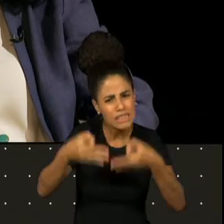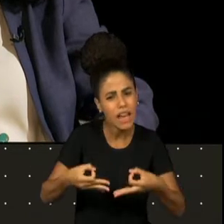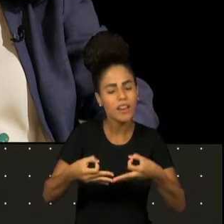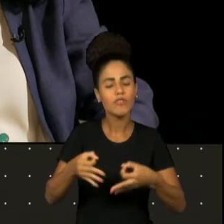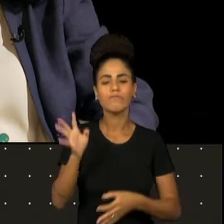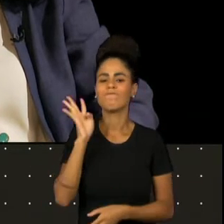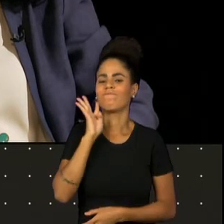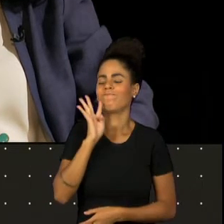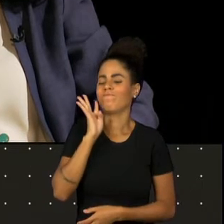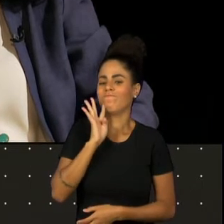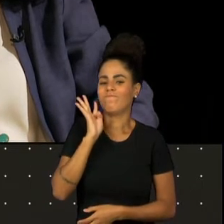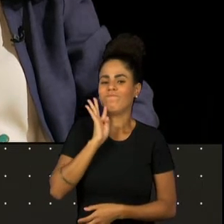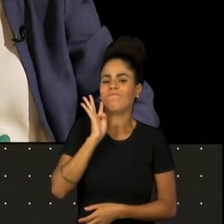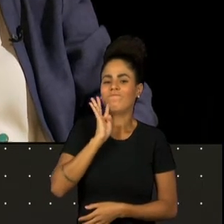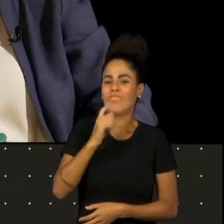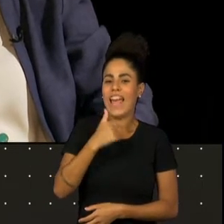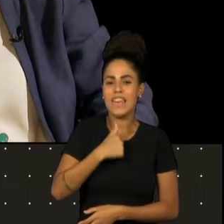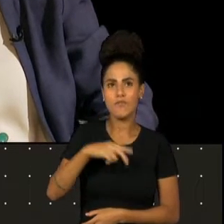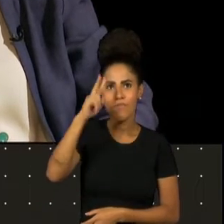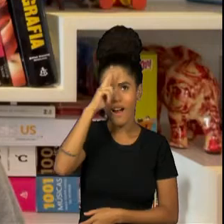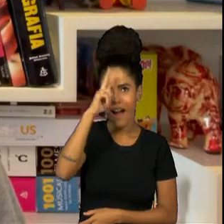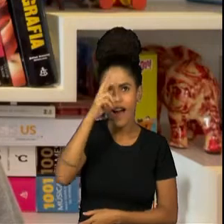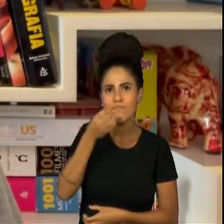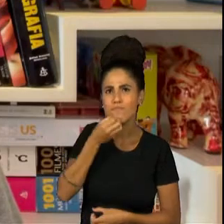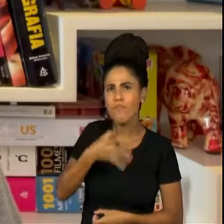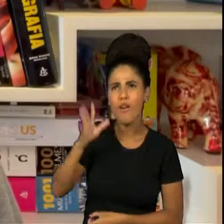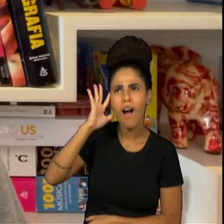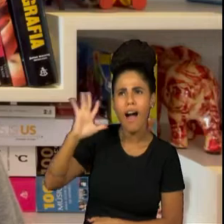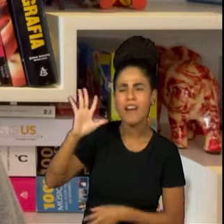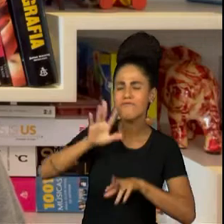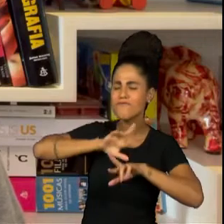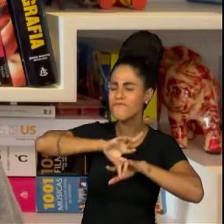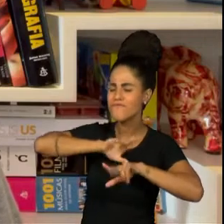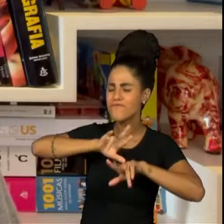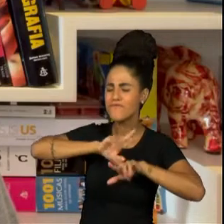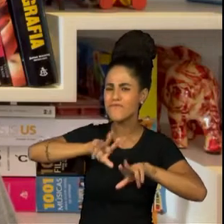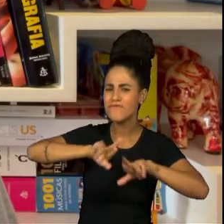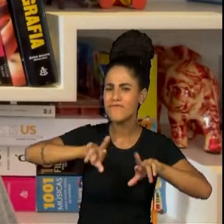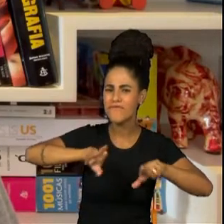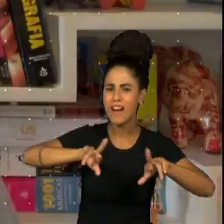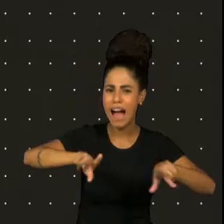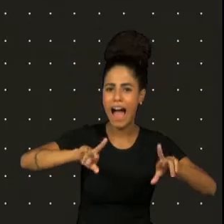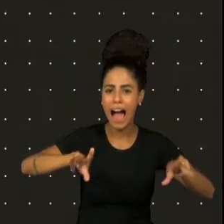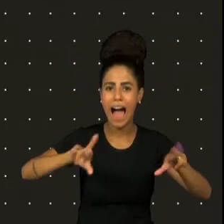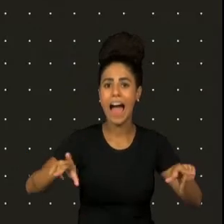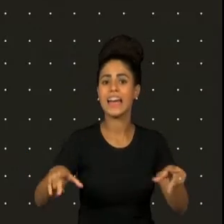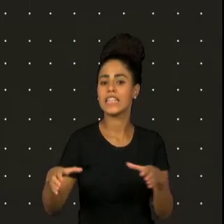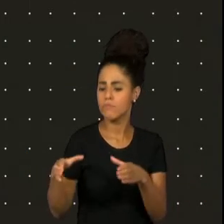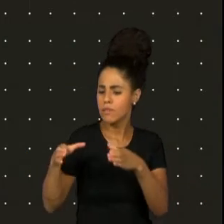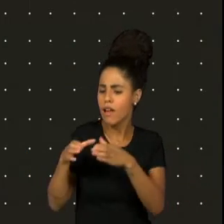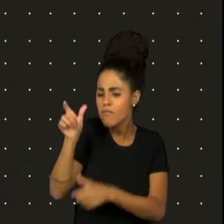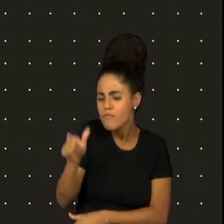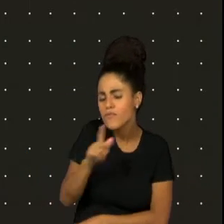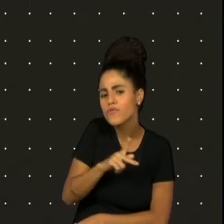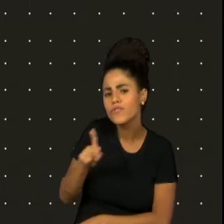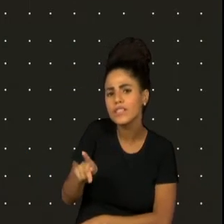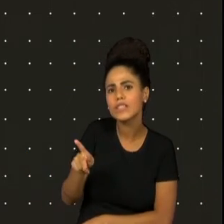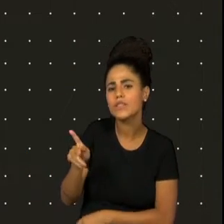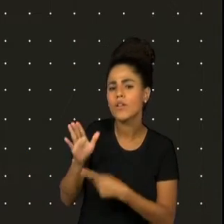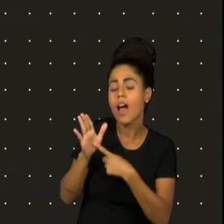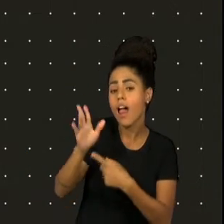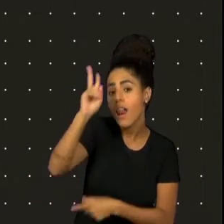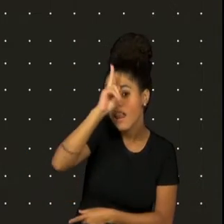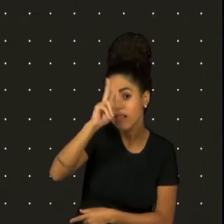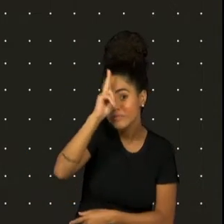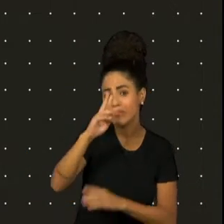bacana. Eu tenho ótimas lembranças de você, da Célia Helena, que me deu aula também. Inclusive, lembro